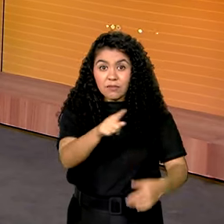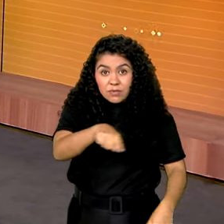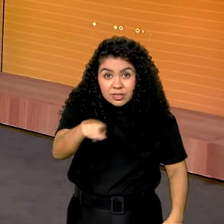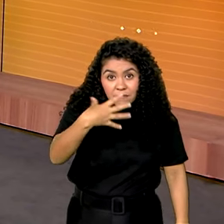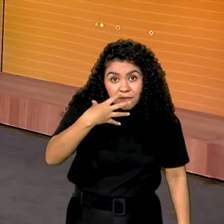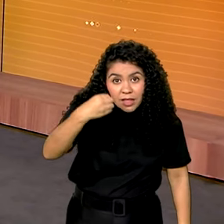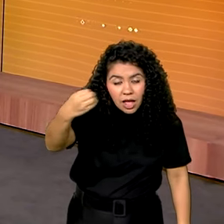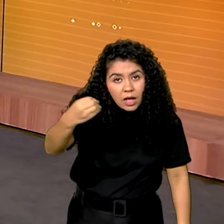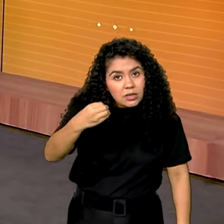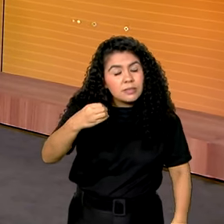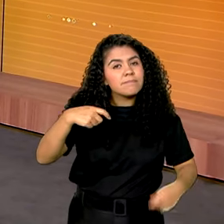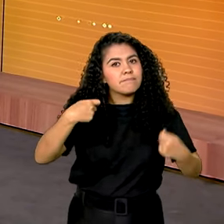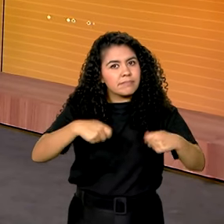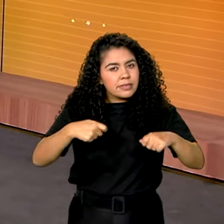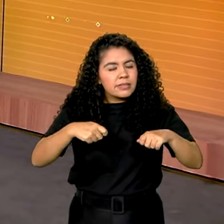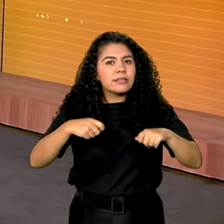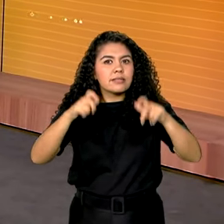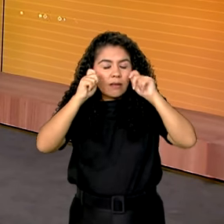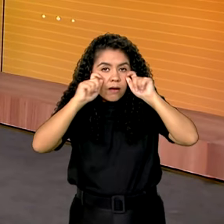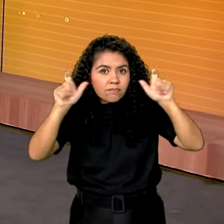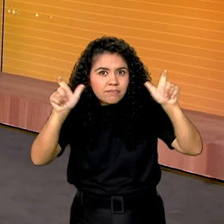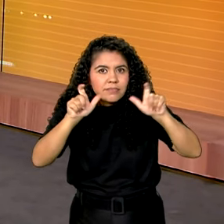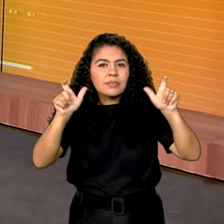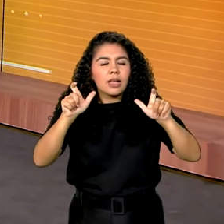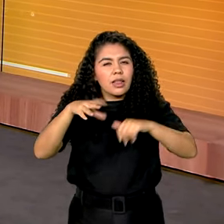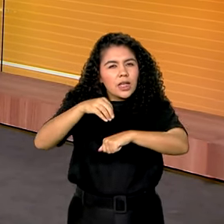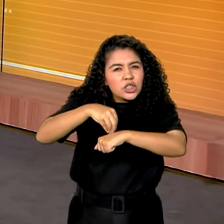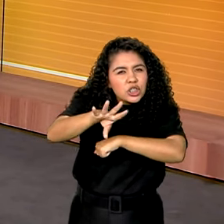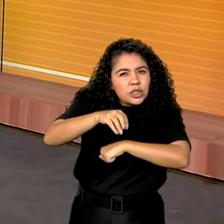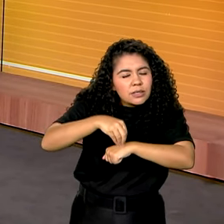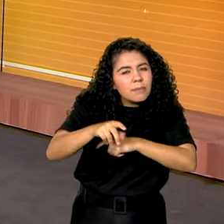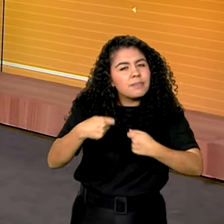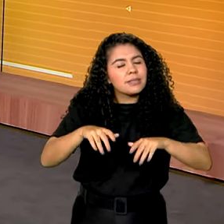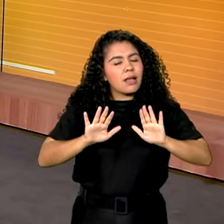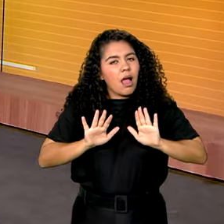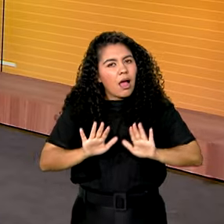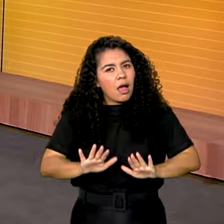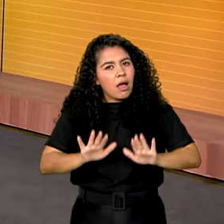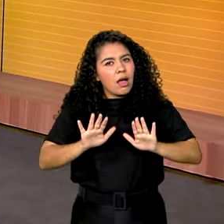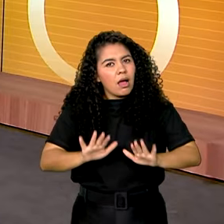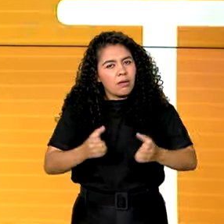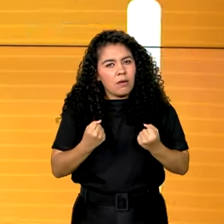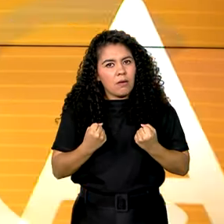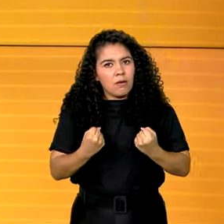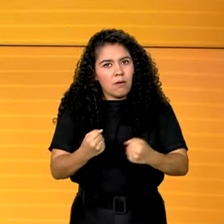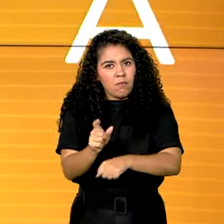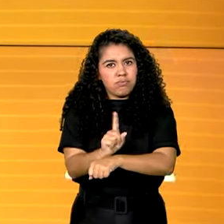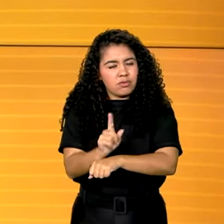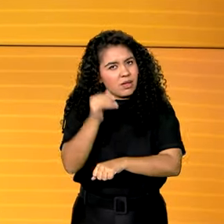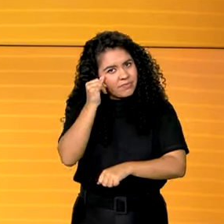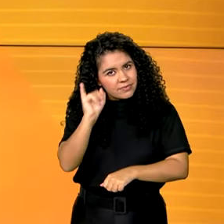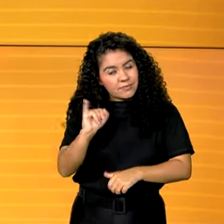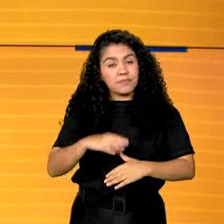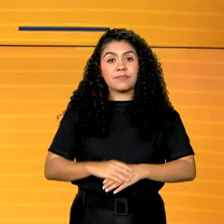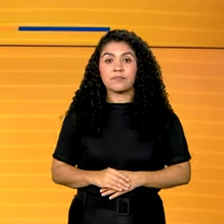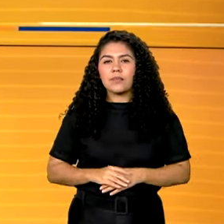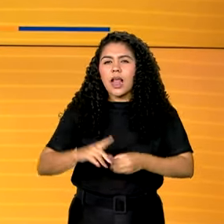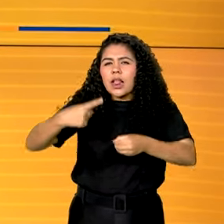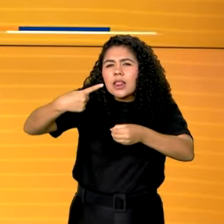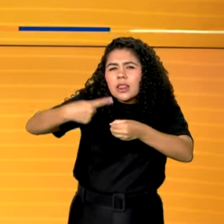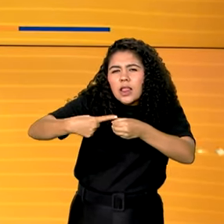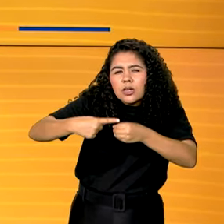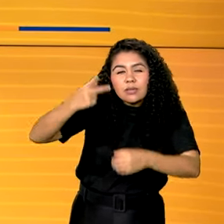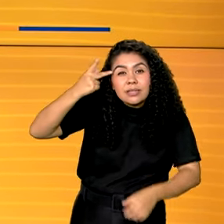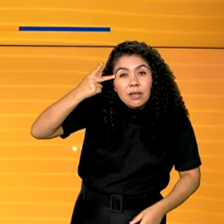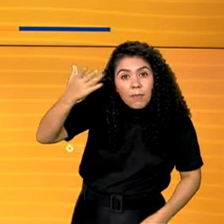sempre bom a gente relembrar essas dicas. Tem que ir devagar para chegar depressa. No interior paulista,